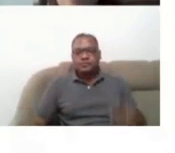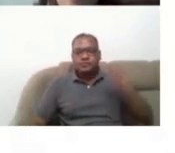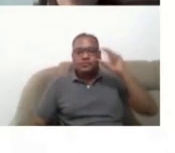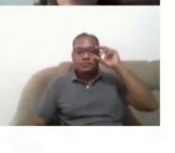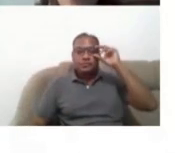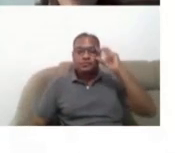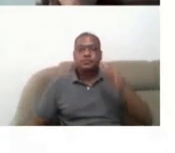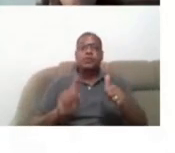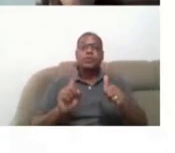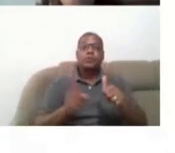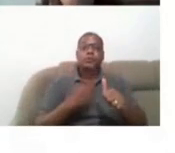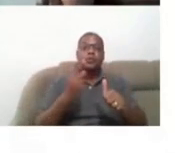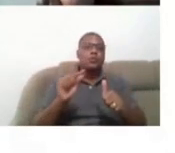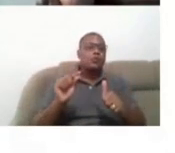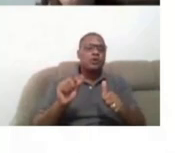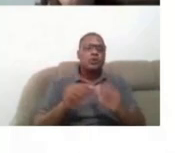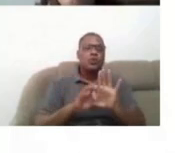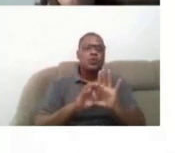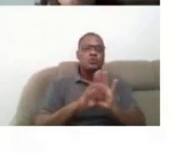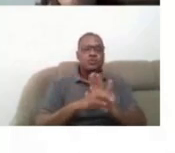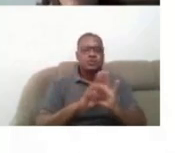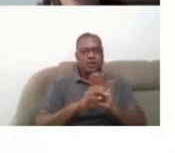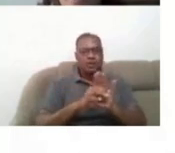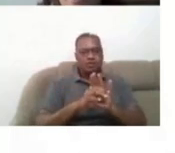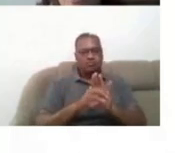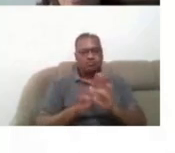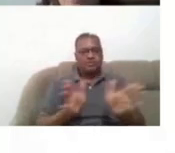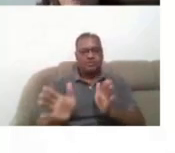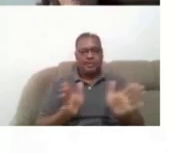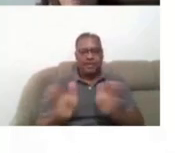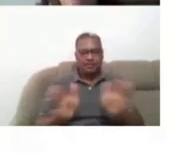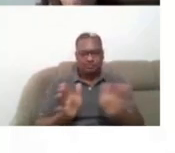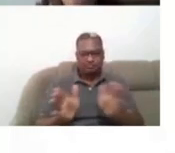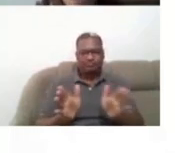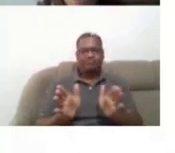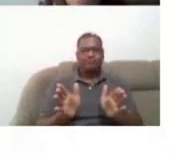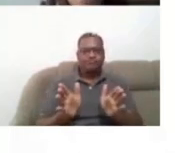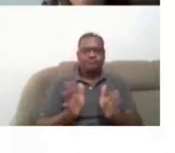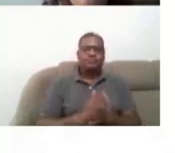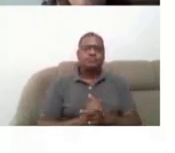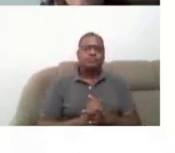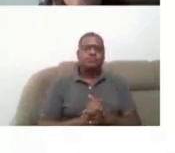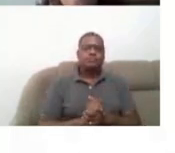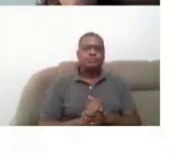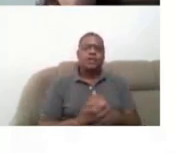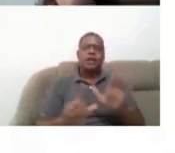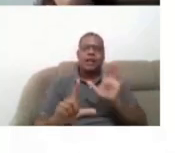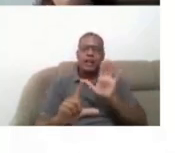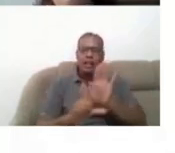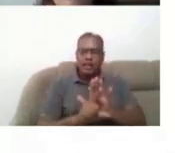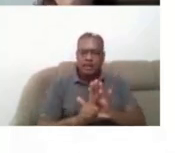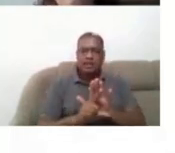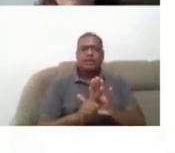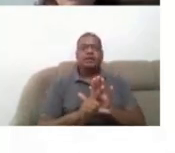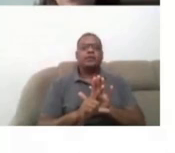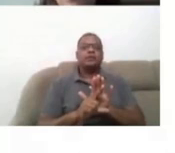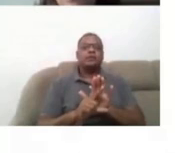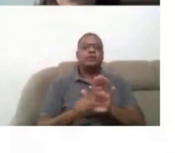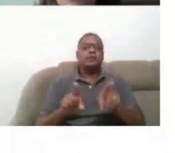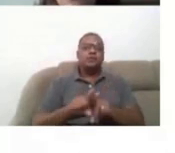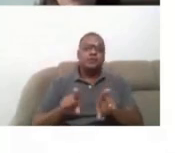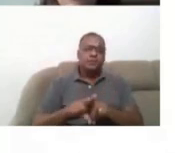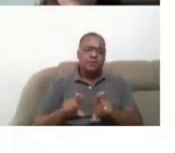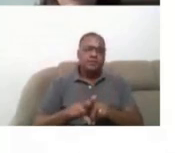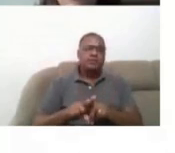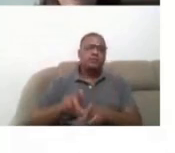Primeira coisa, sobre o conceito de acessibilidade, né? Tanto essa legislação, né? Quanto a literatura que eu